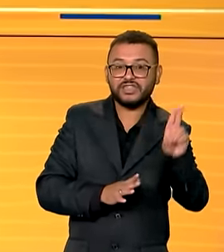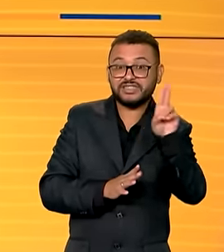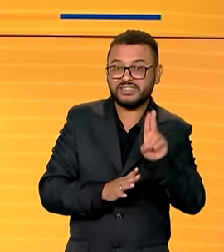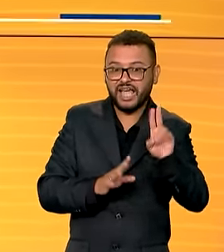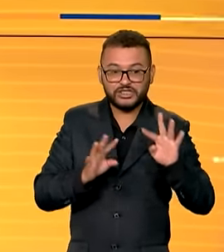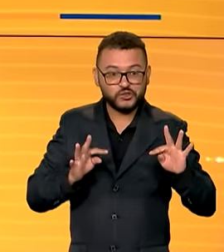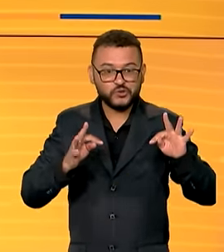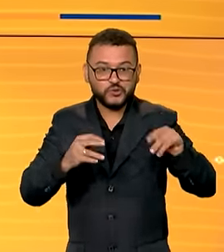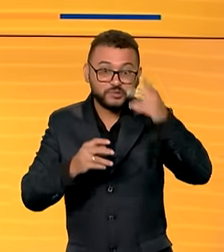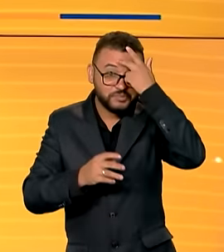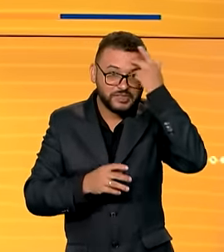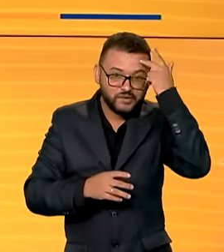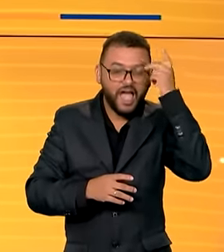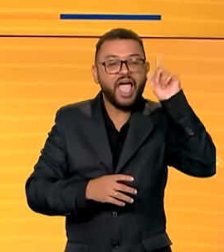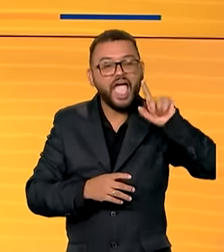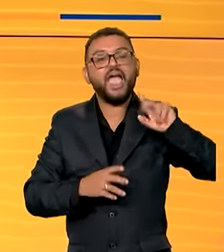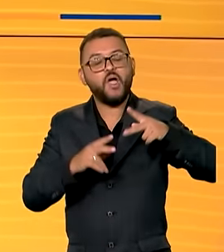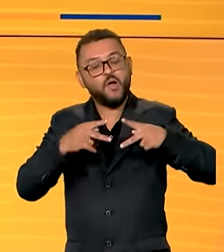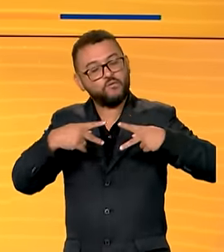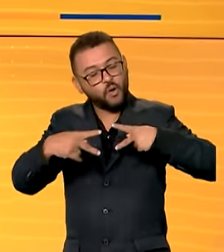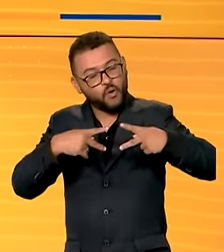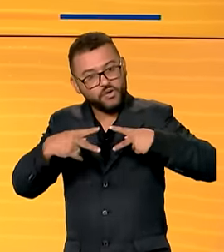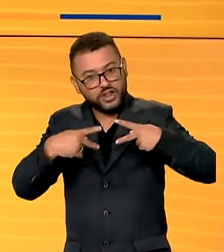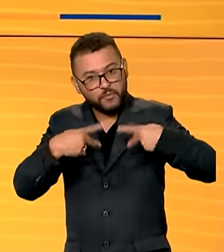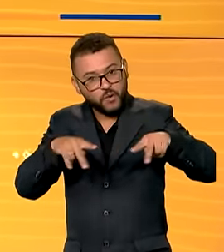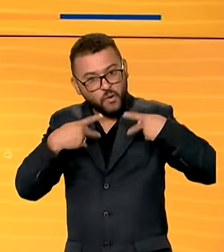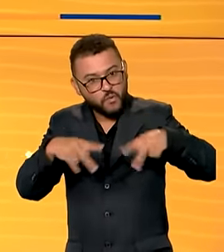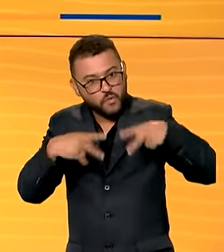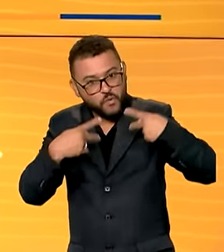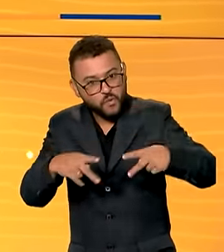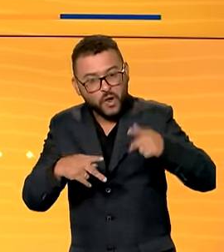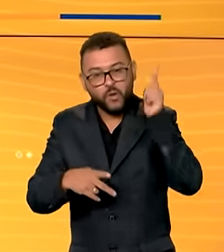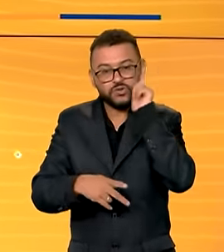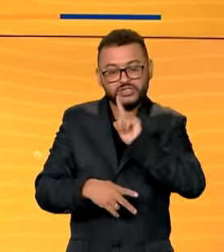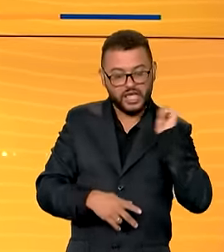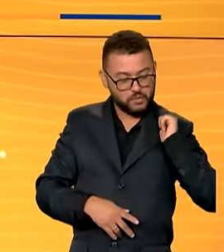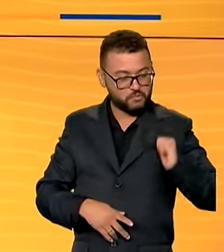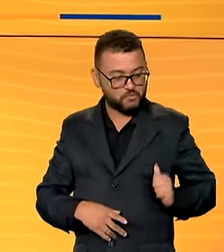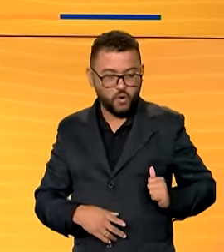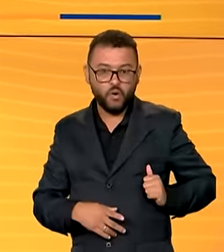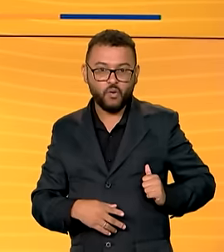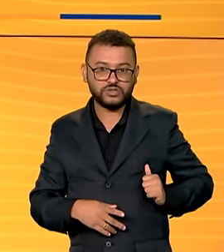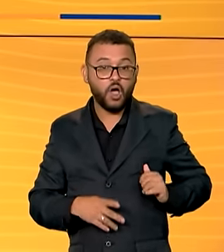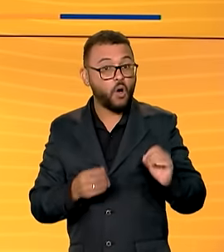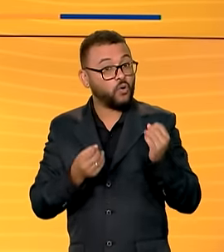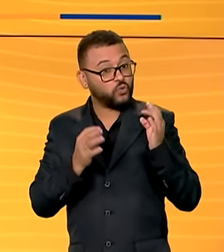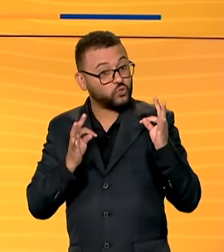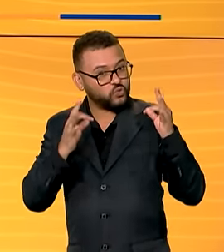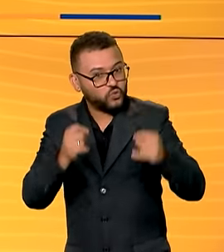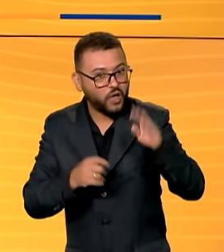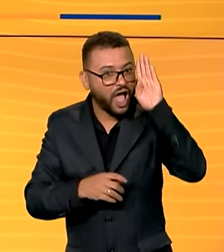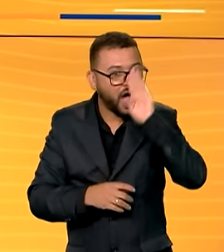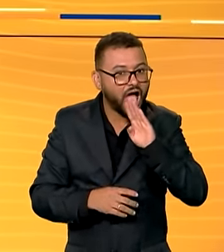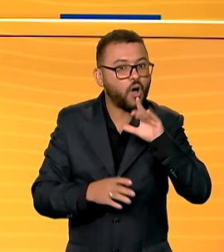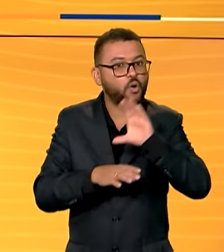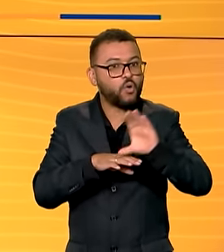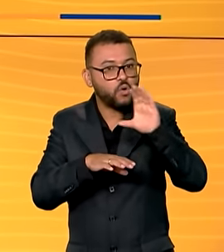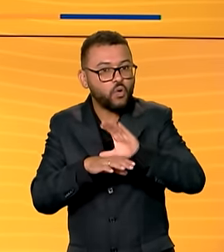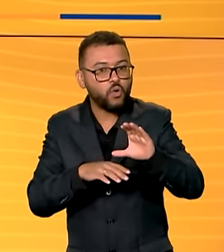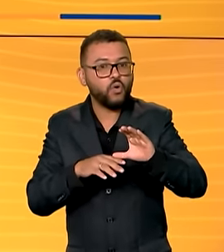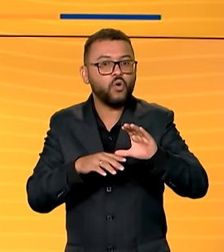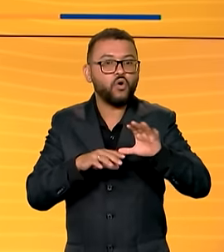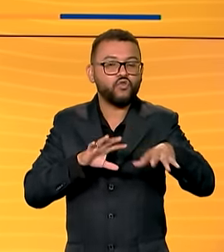Universidade para Todos. O ProUni oferece bolsas parciais ou integrais em cursos de